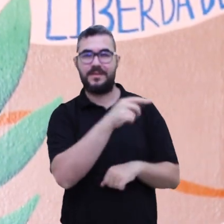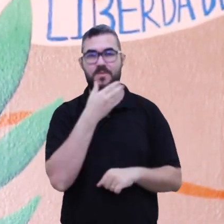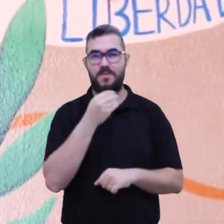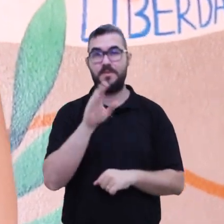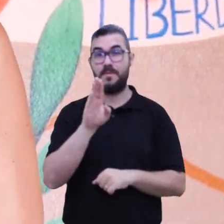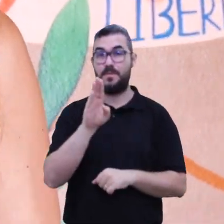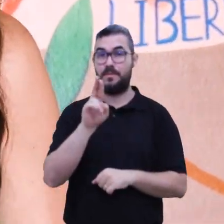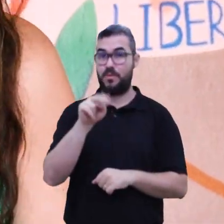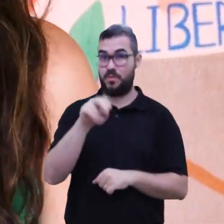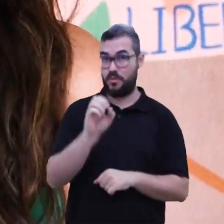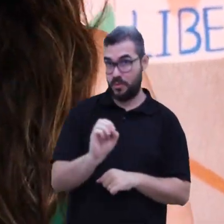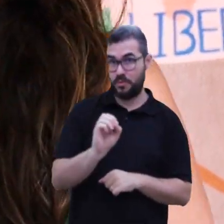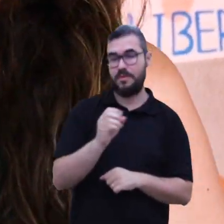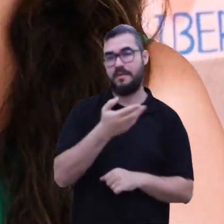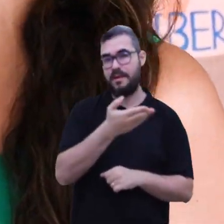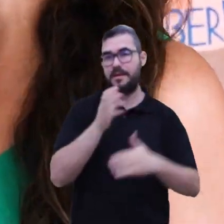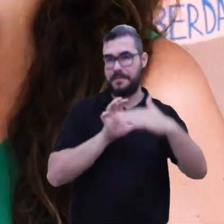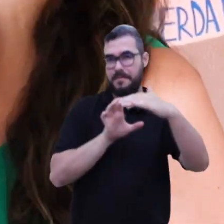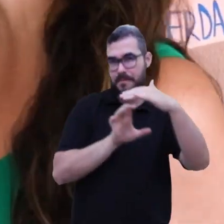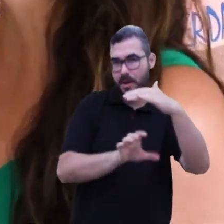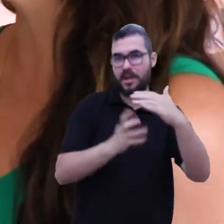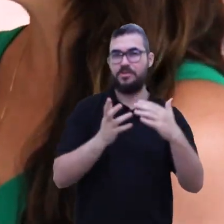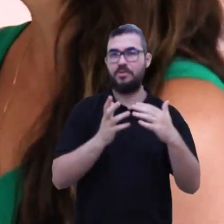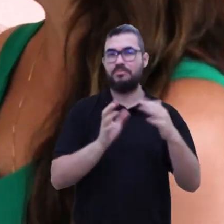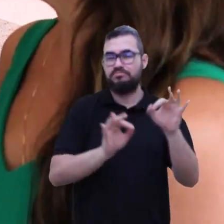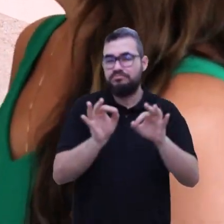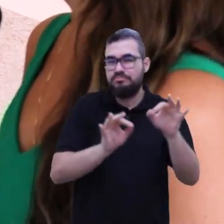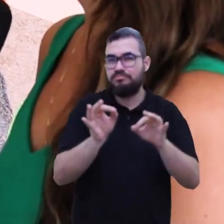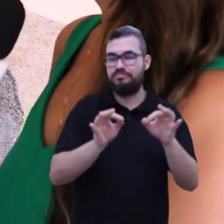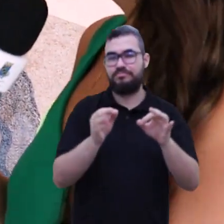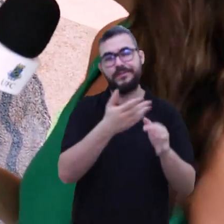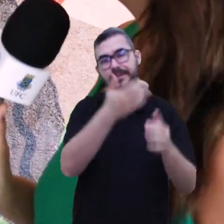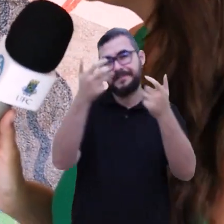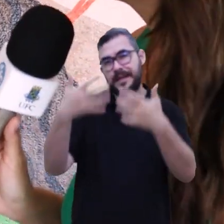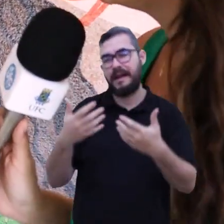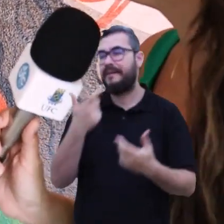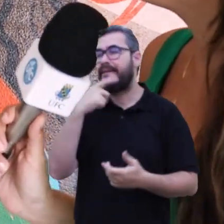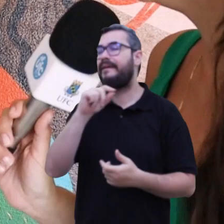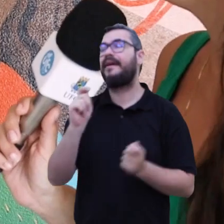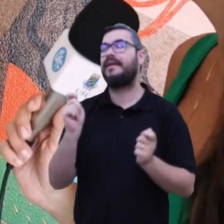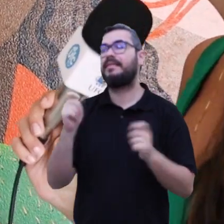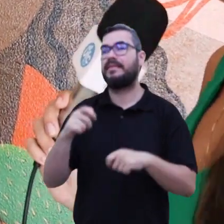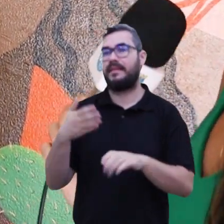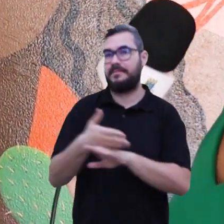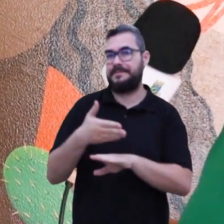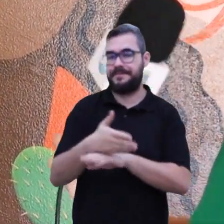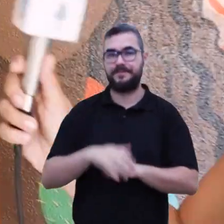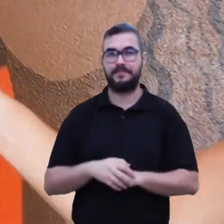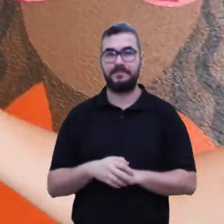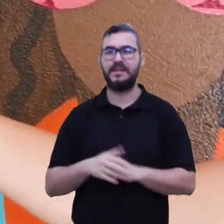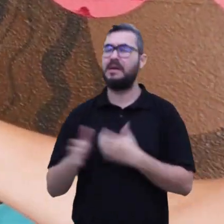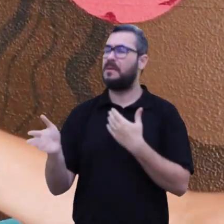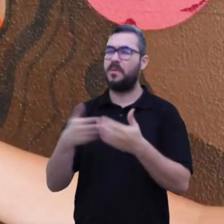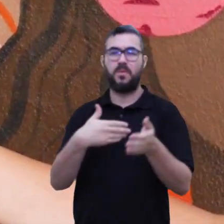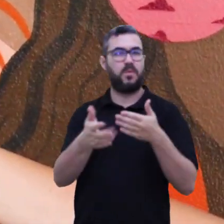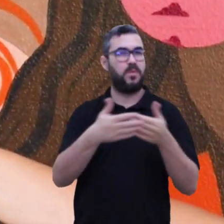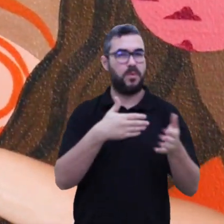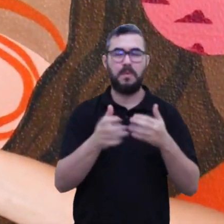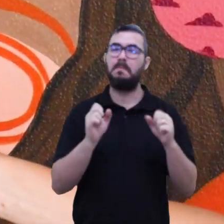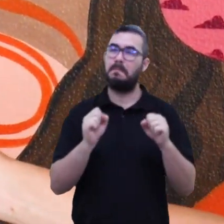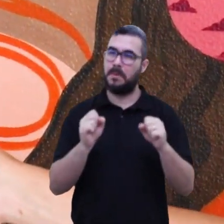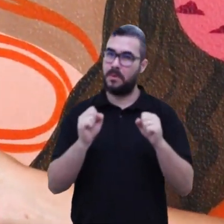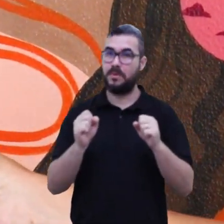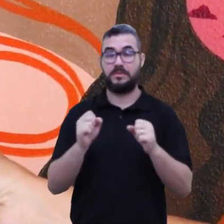isso com o Bruno Matos, que é pró-reitor adjunto de gestão de pessoas aqui da UFC. Bruno, quem é que pode participar desse encontro de pesquisa? Bom,